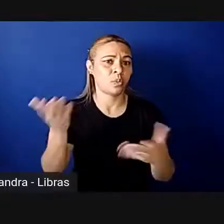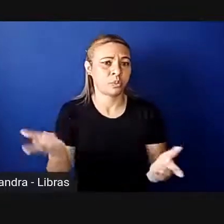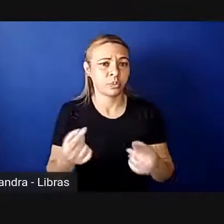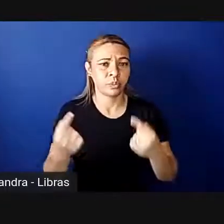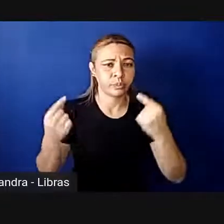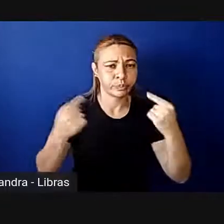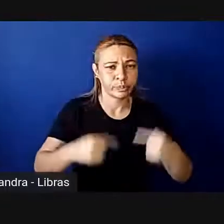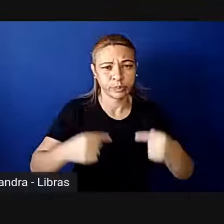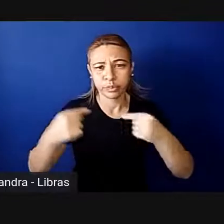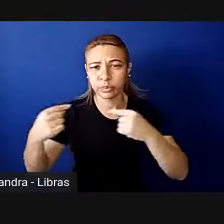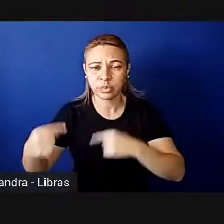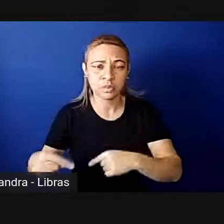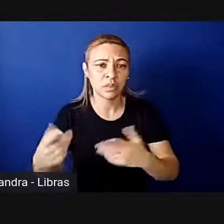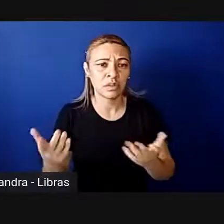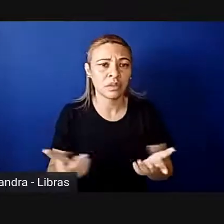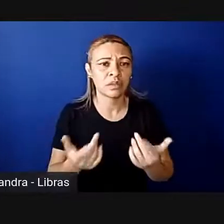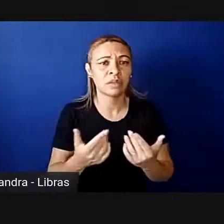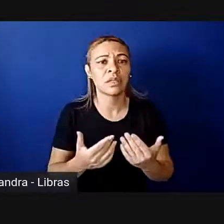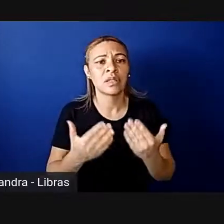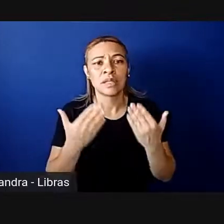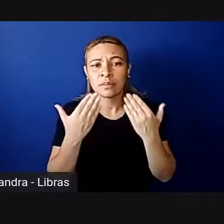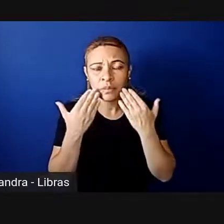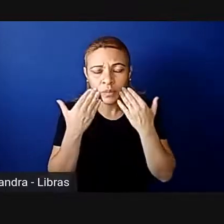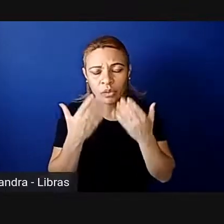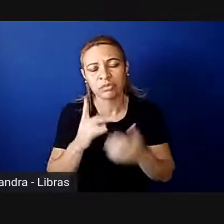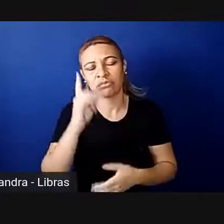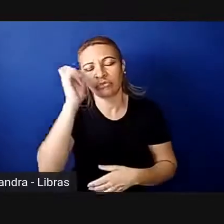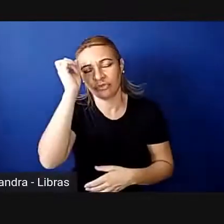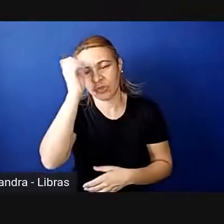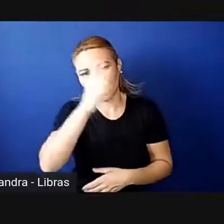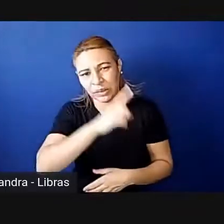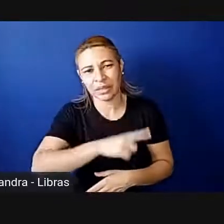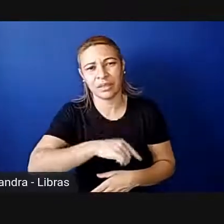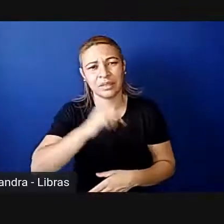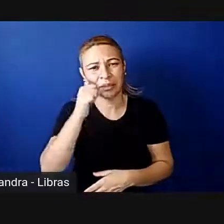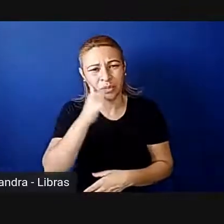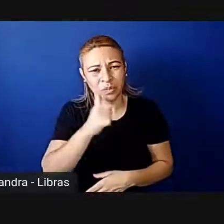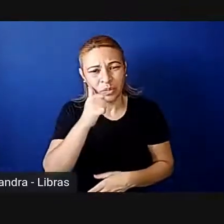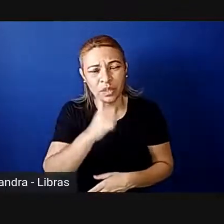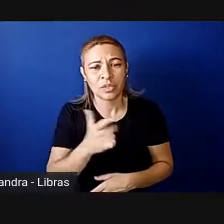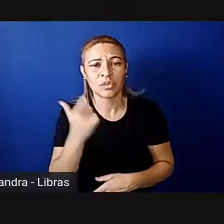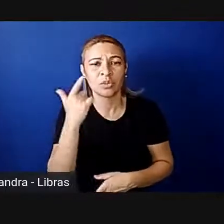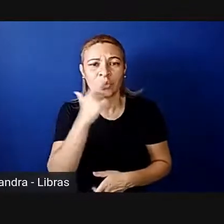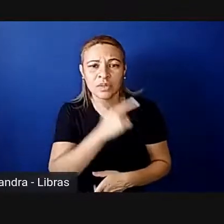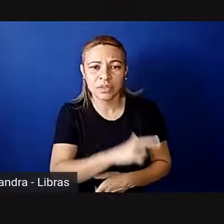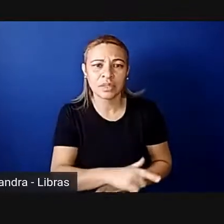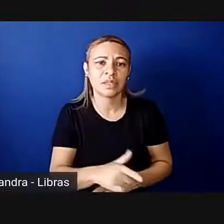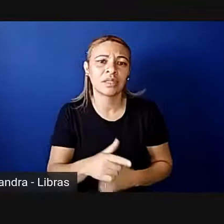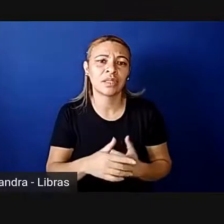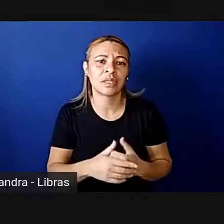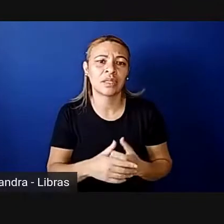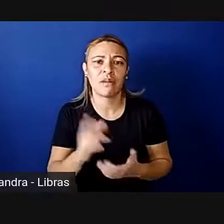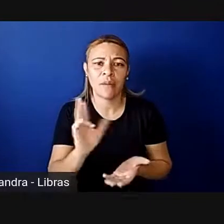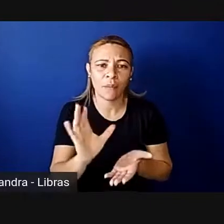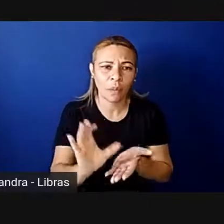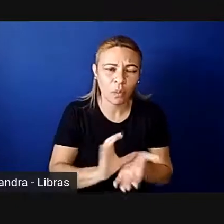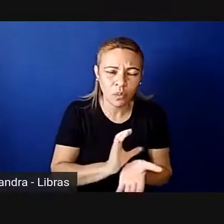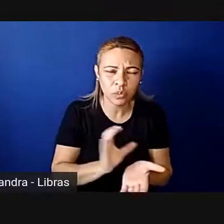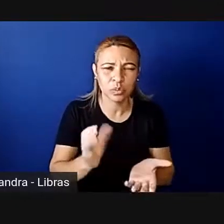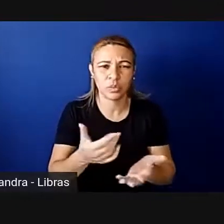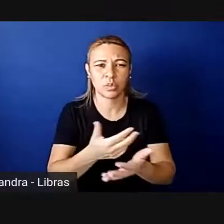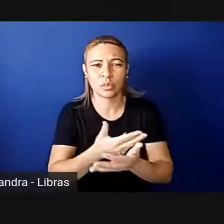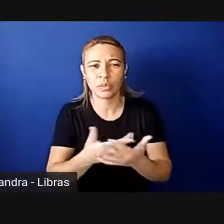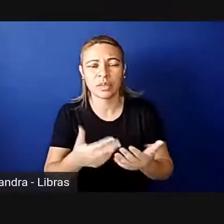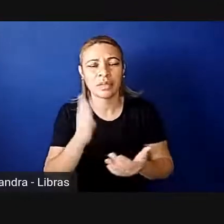onde se revela mais a dificuldade das mulheres de conseguir recursos, né, a gente sabe que as